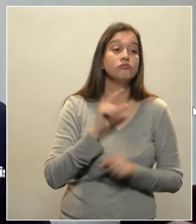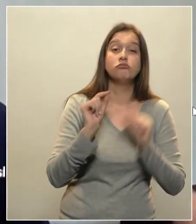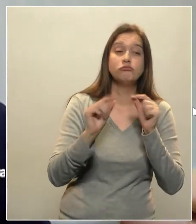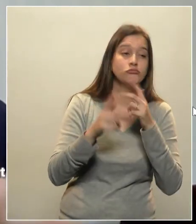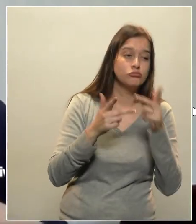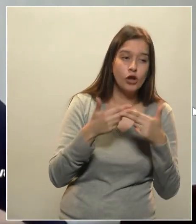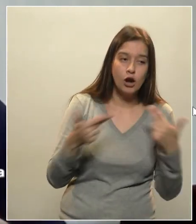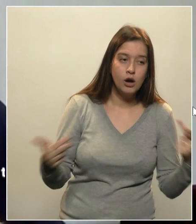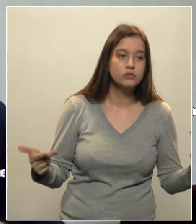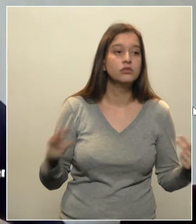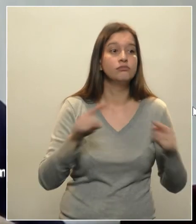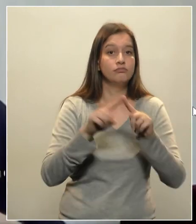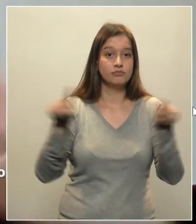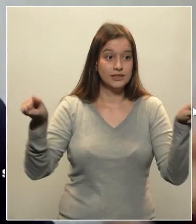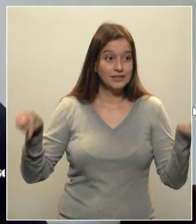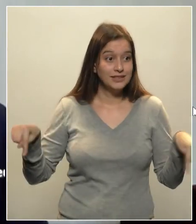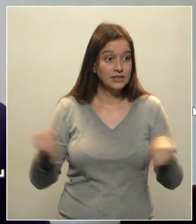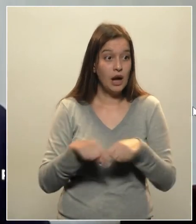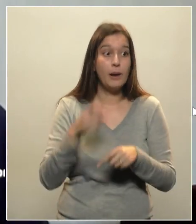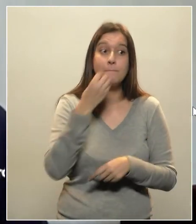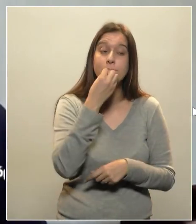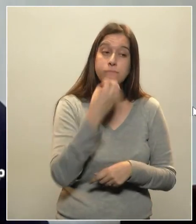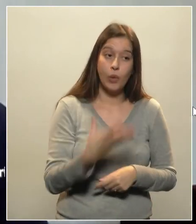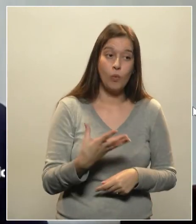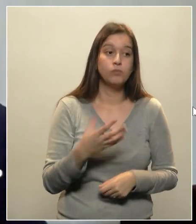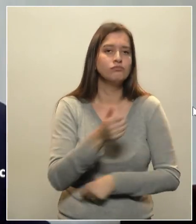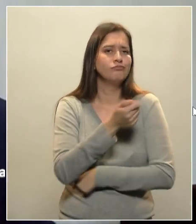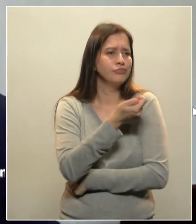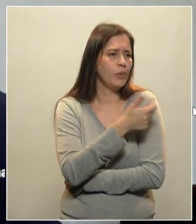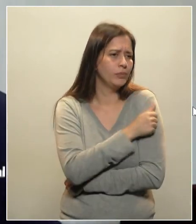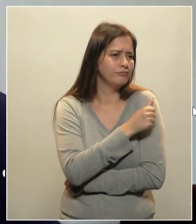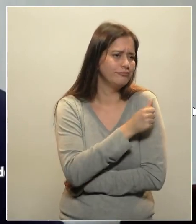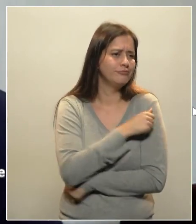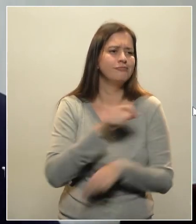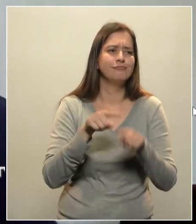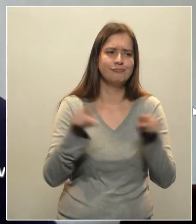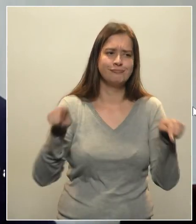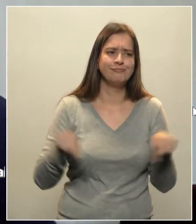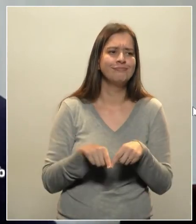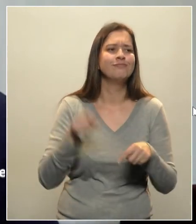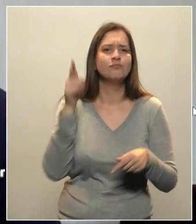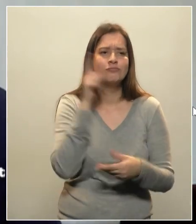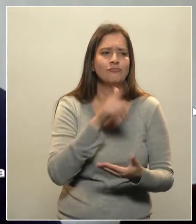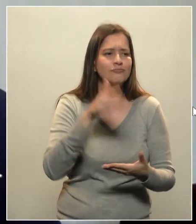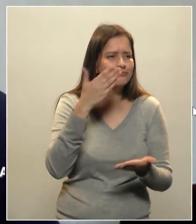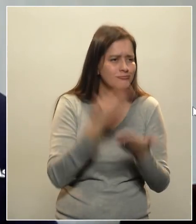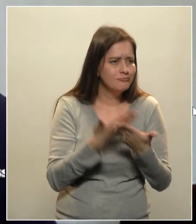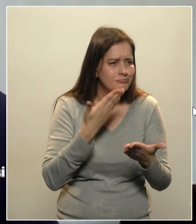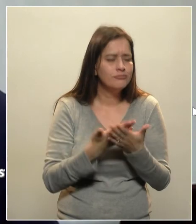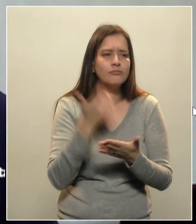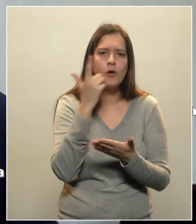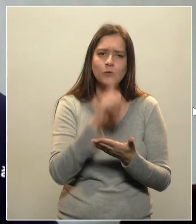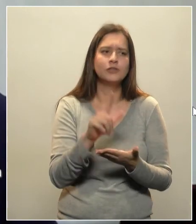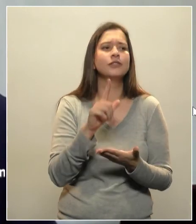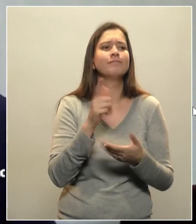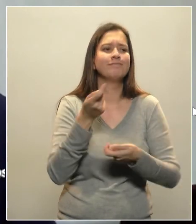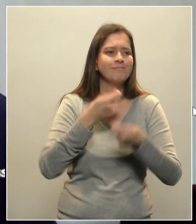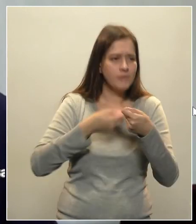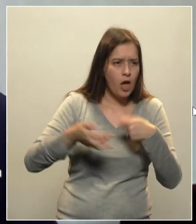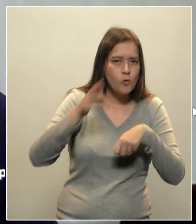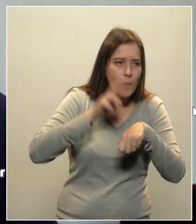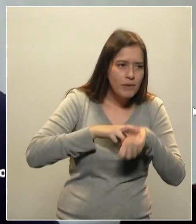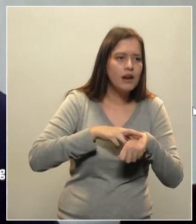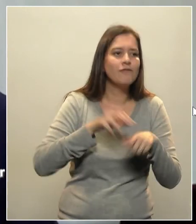salas, com salas com menos alunos. E a gente possa recuperar este ano. Porque este ano, a